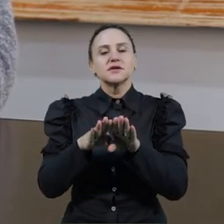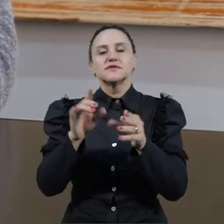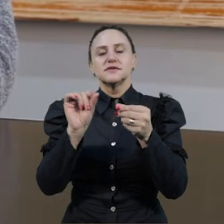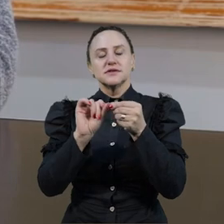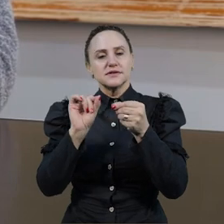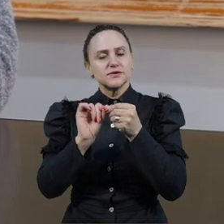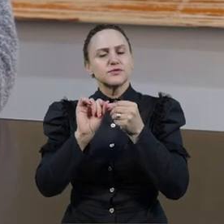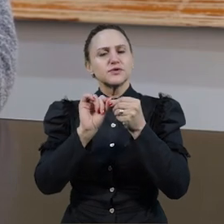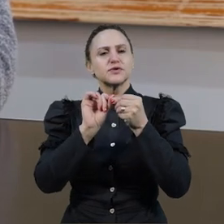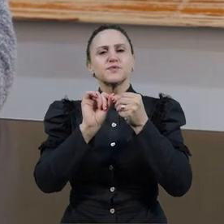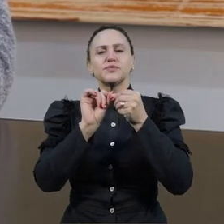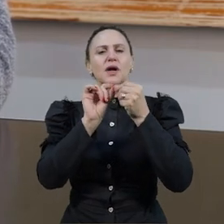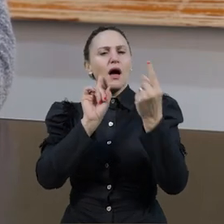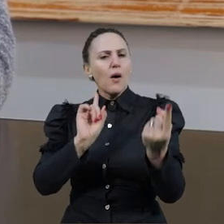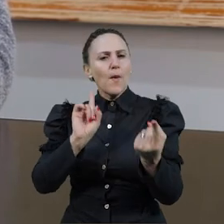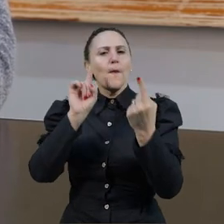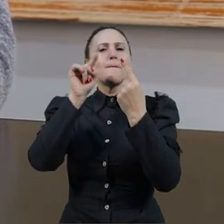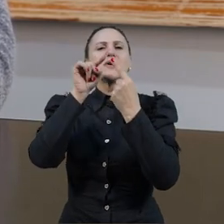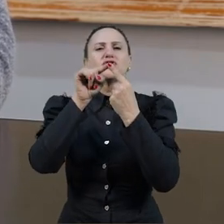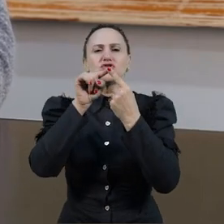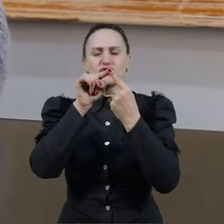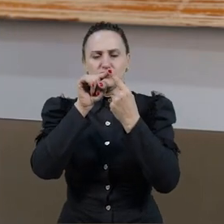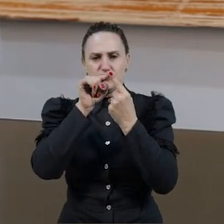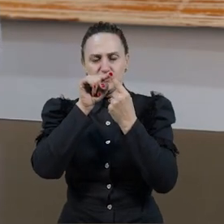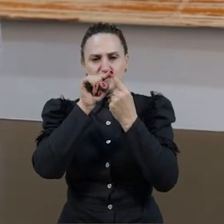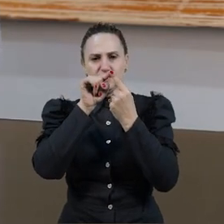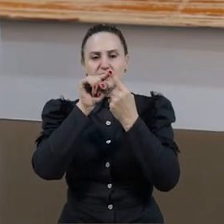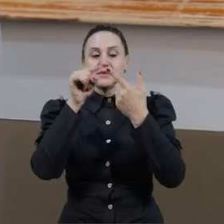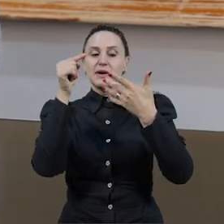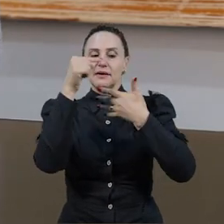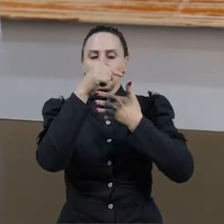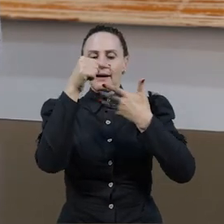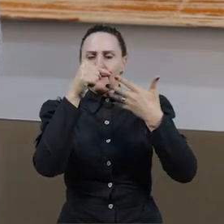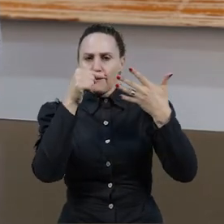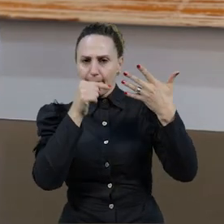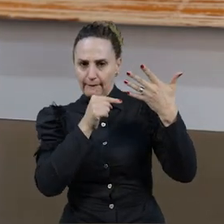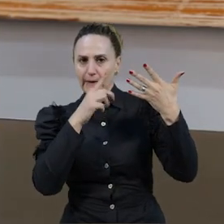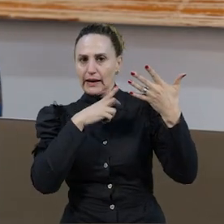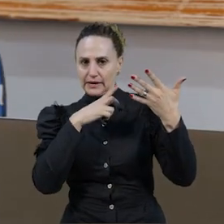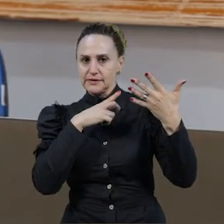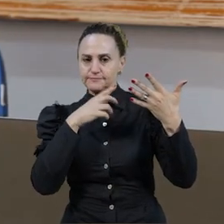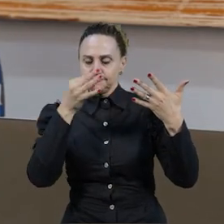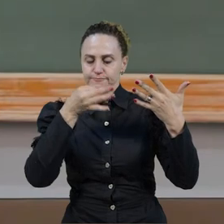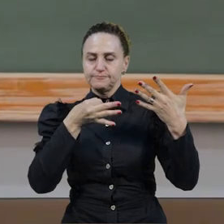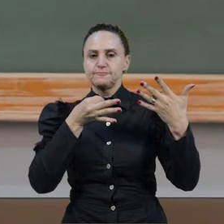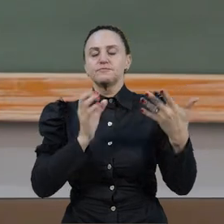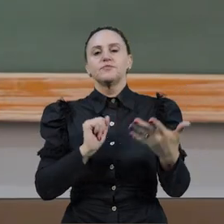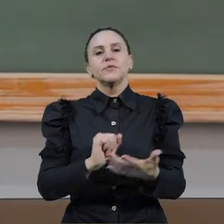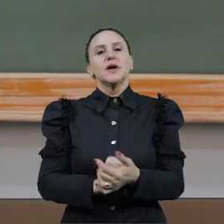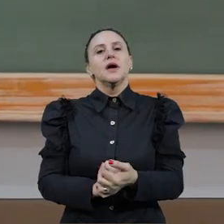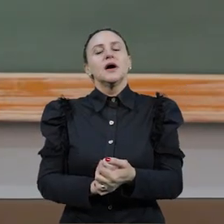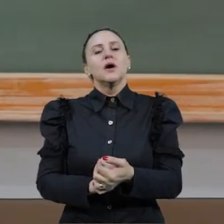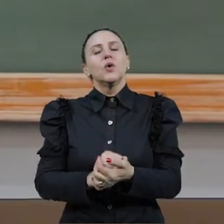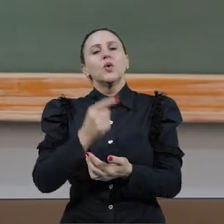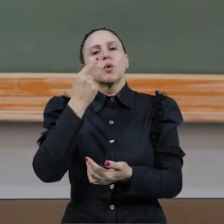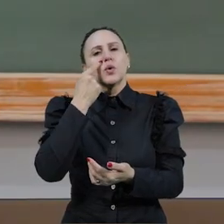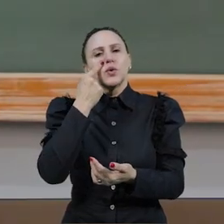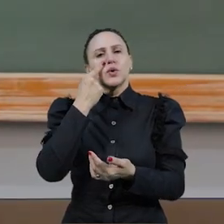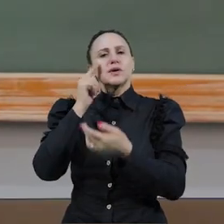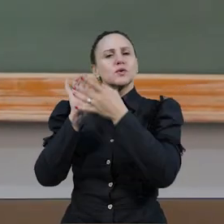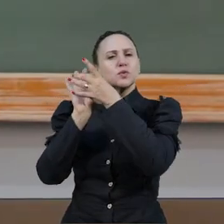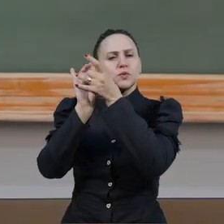para que essas unidades temáticas sejam contempladas dentro da disciplina. Então nós vamos discutir a função social